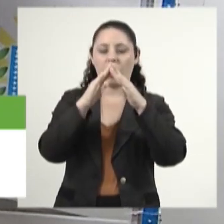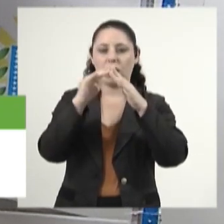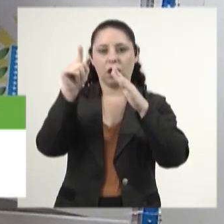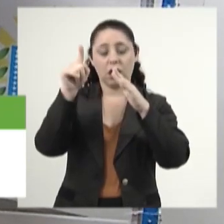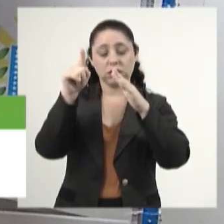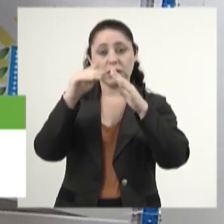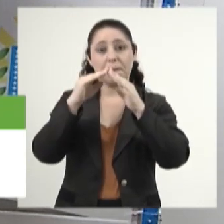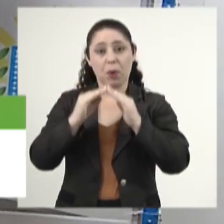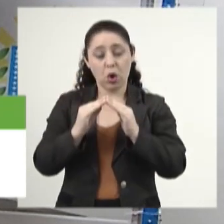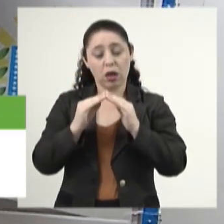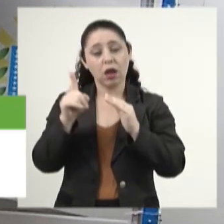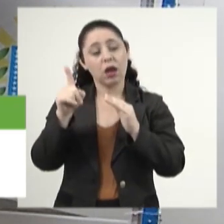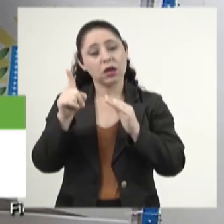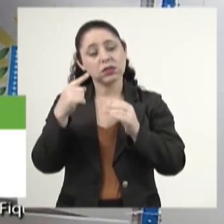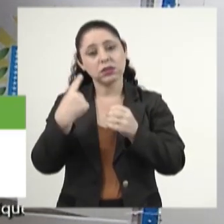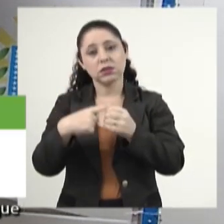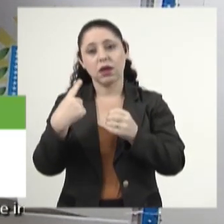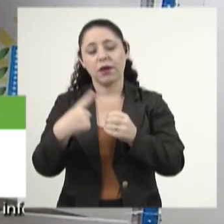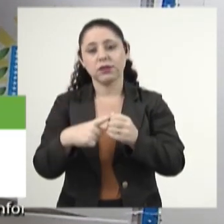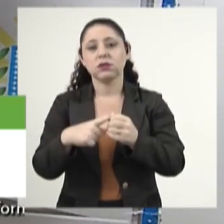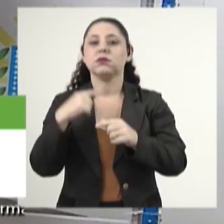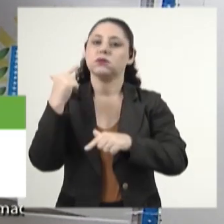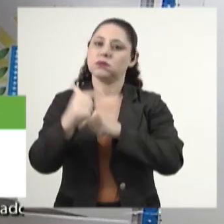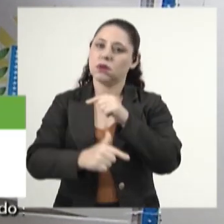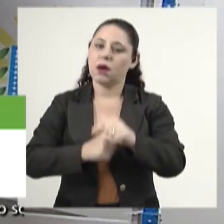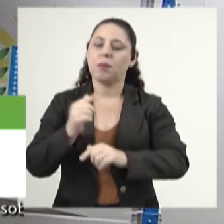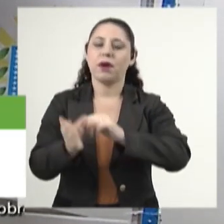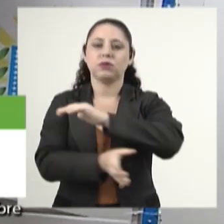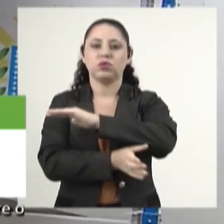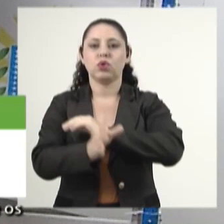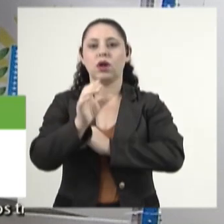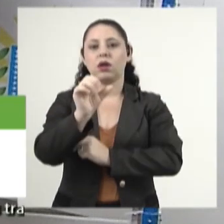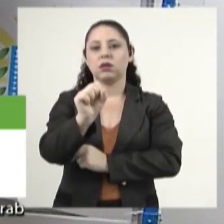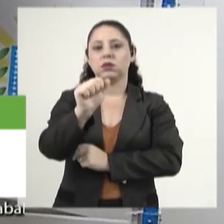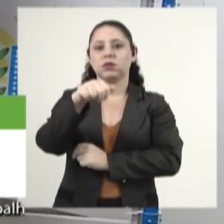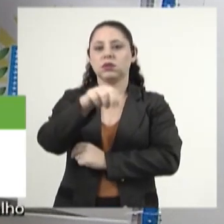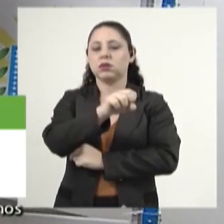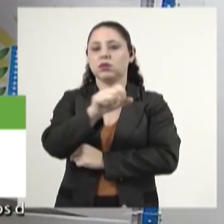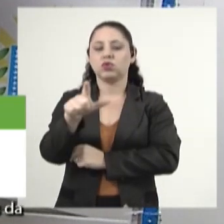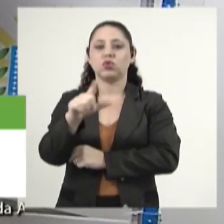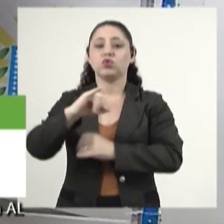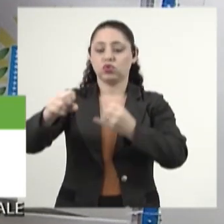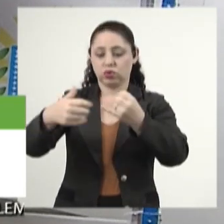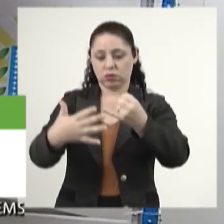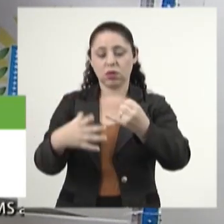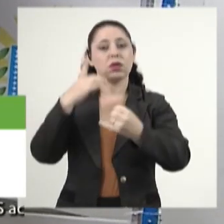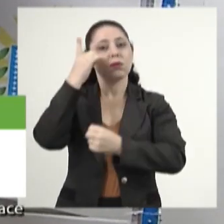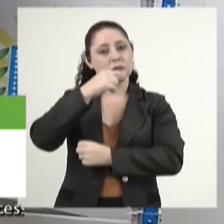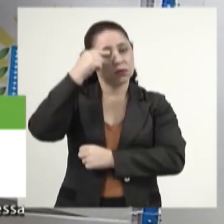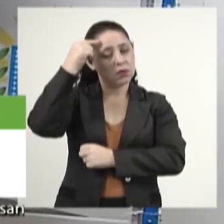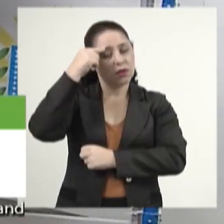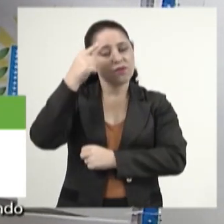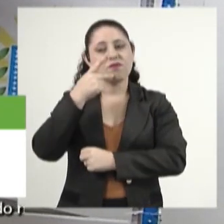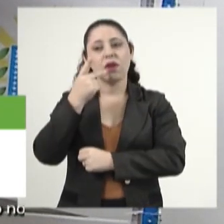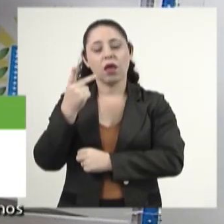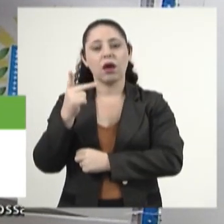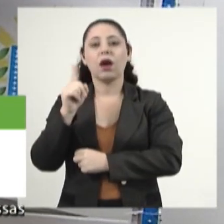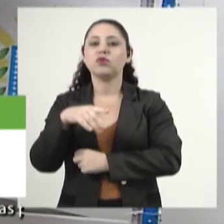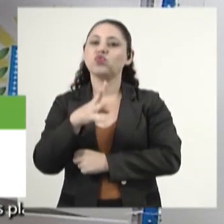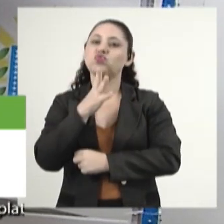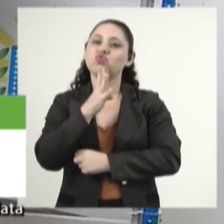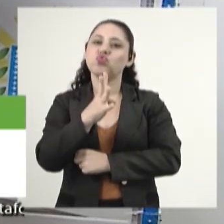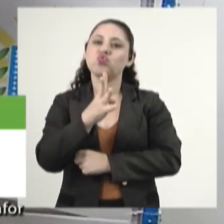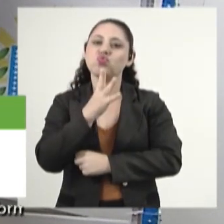cidade de Rio Brilhante, por muito tempo ele atuou na Sane Sul, inclusive na justificativa o deputado Zé Teixeira até fala que ele era